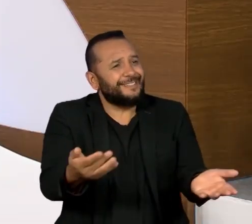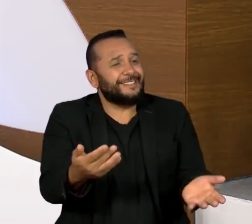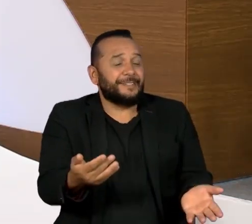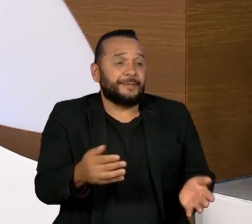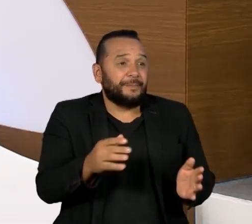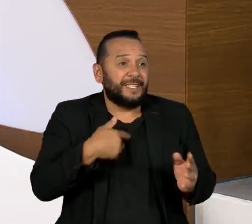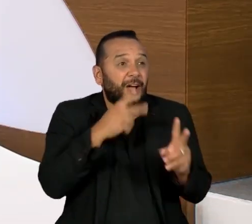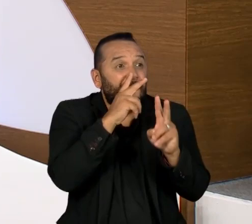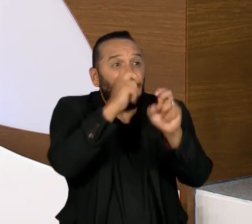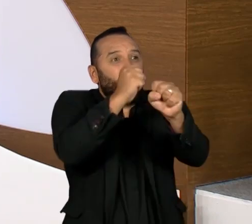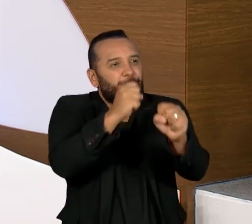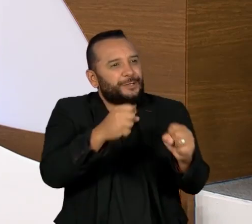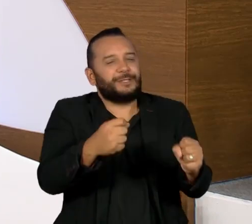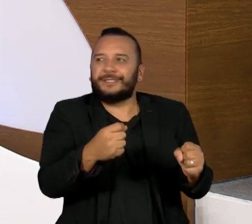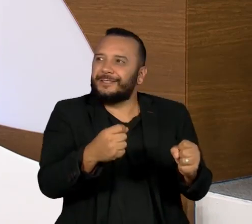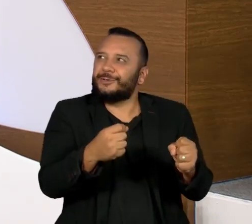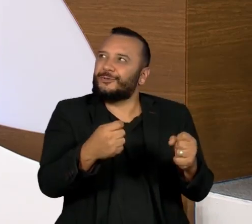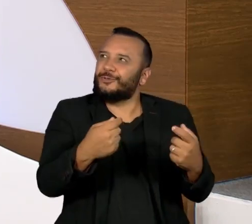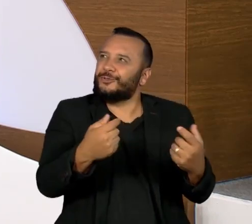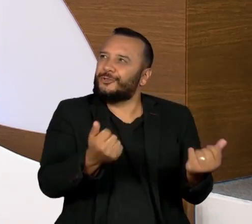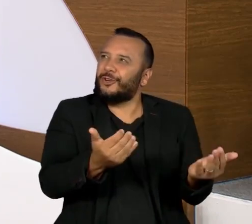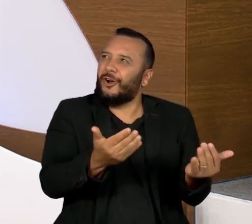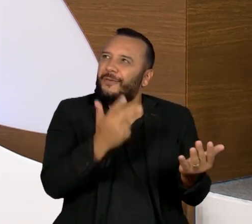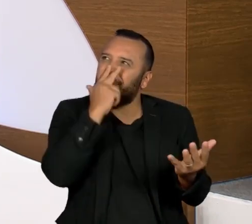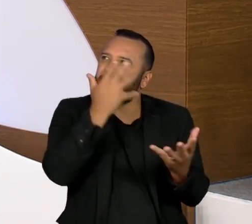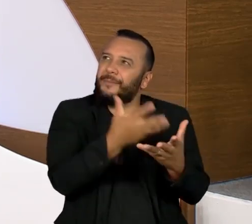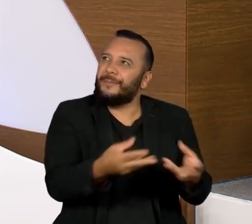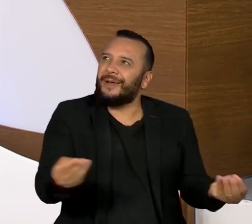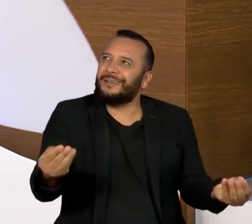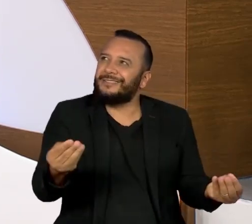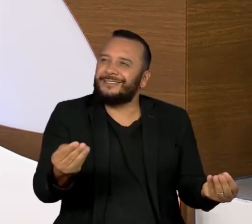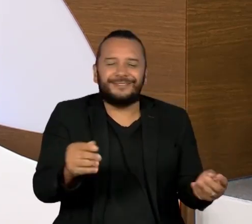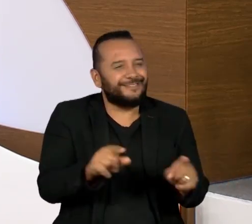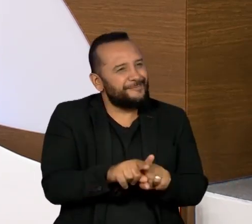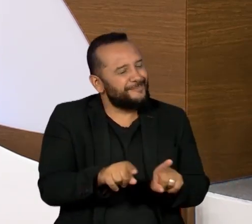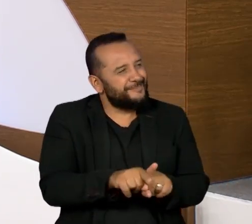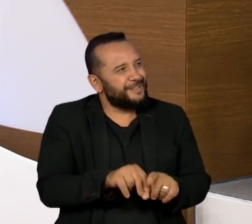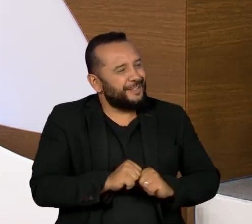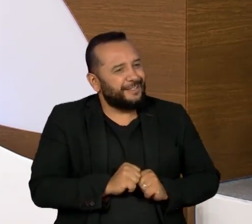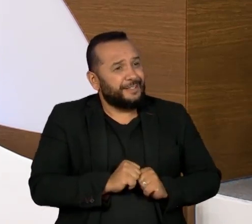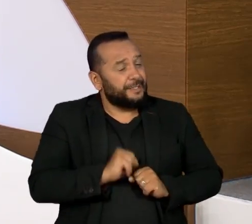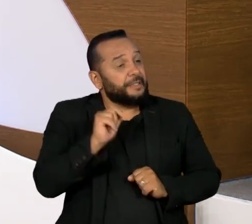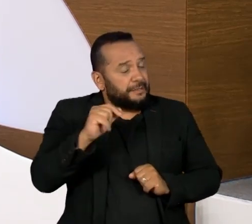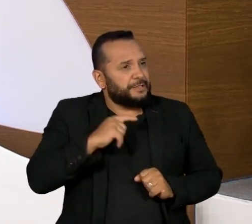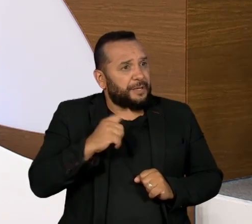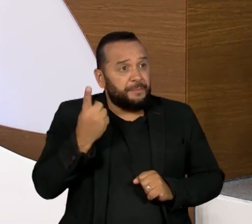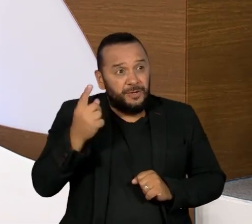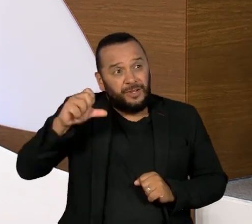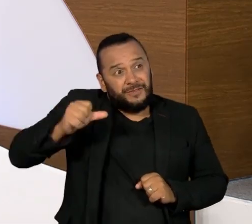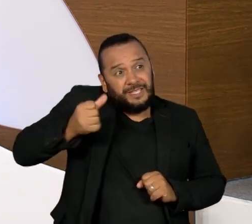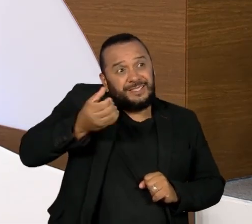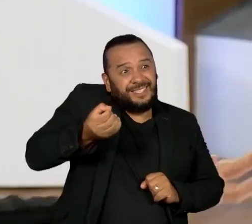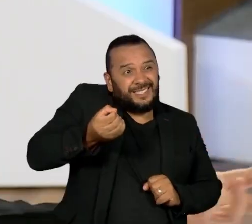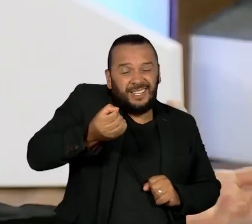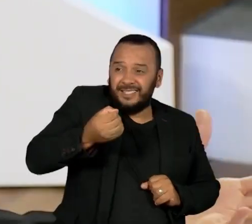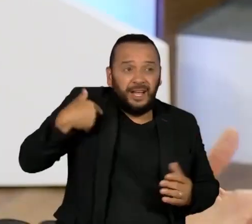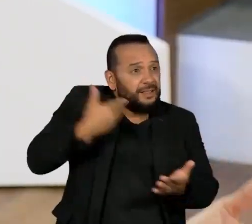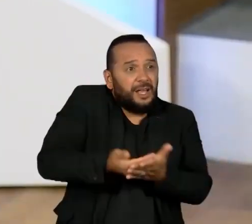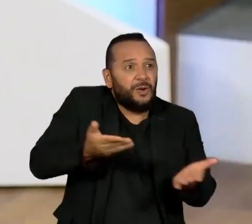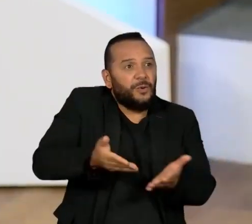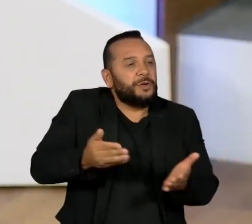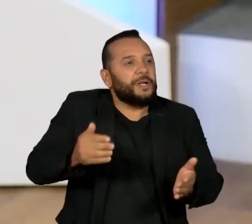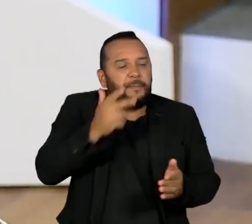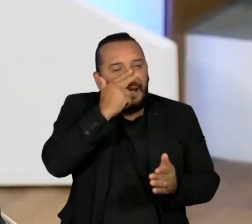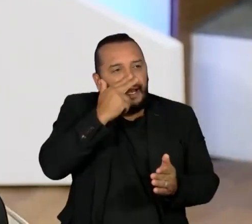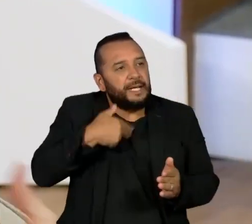há, isso eu não sei, acho que é desde os anos 60, eu não sei, esse culto ao jovem, né? A juventude, essa